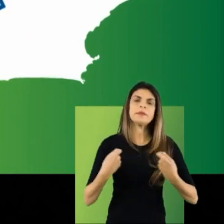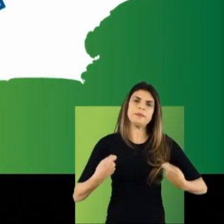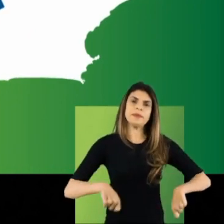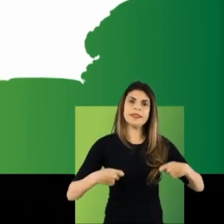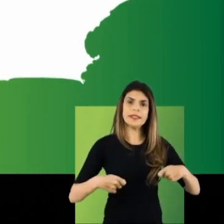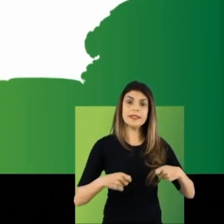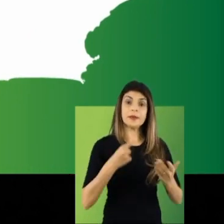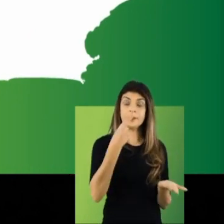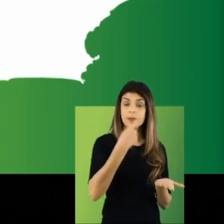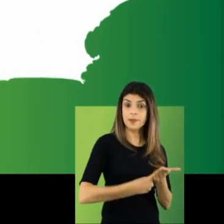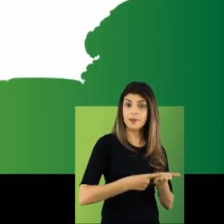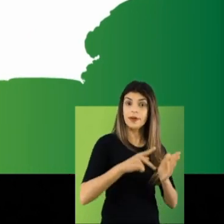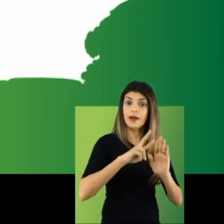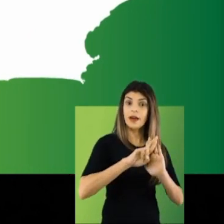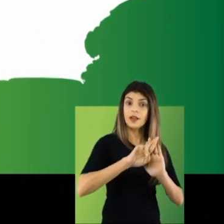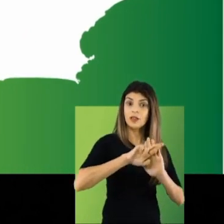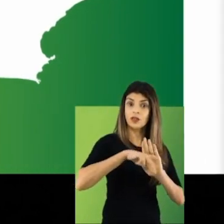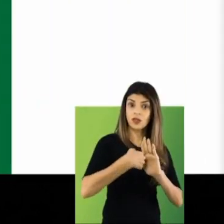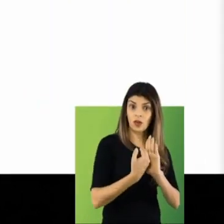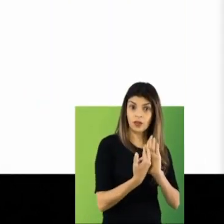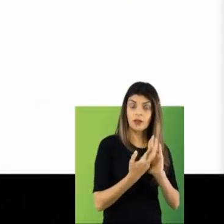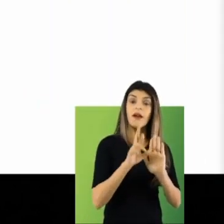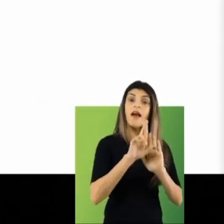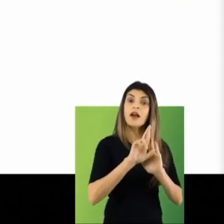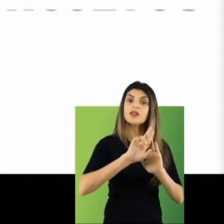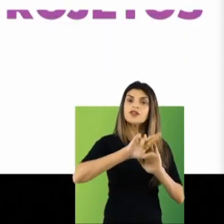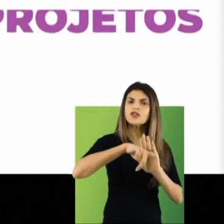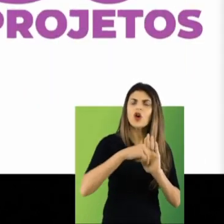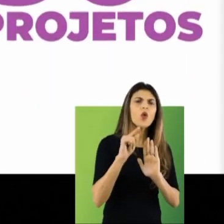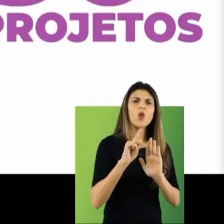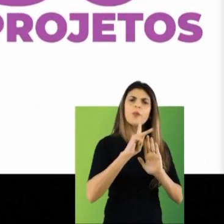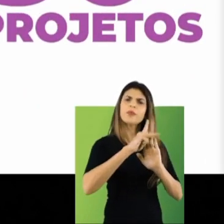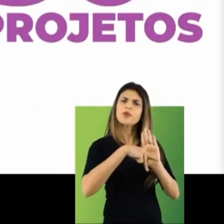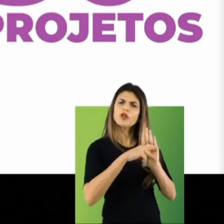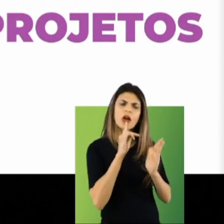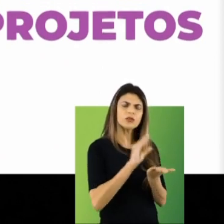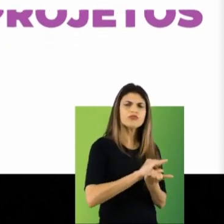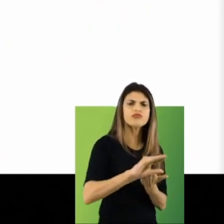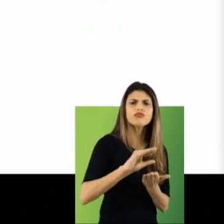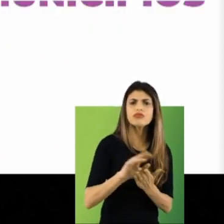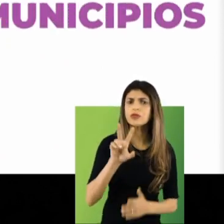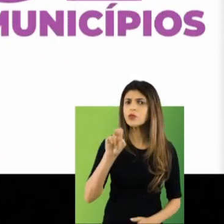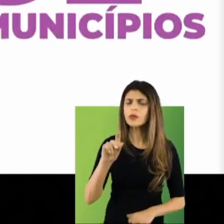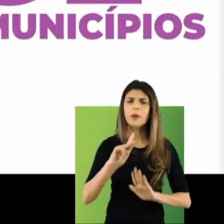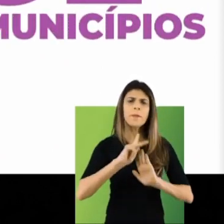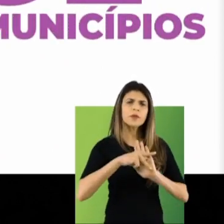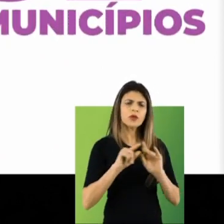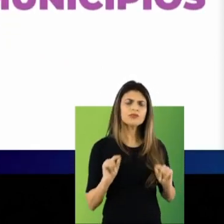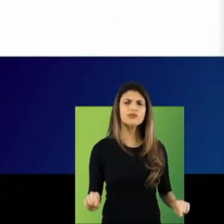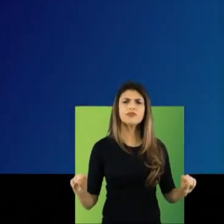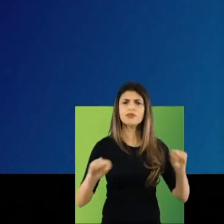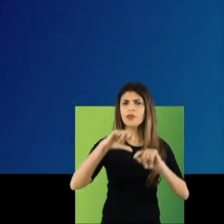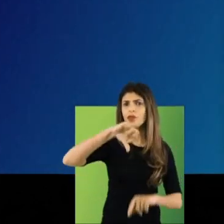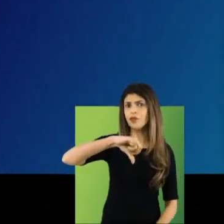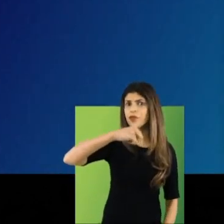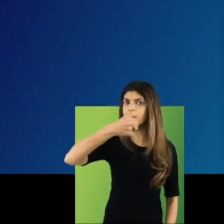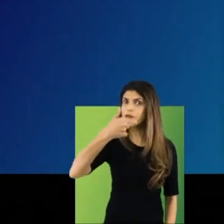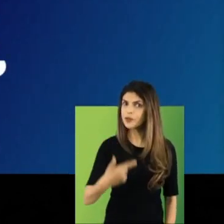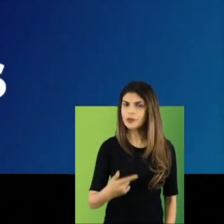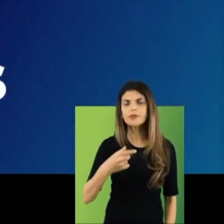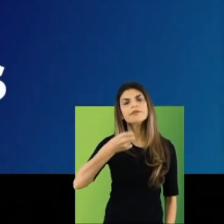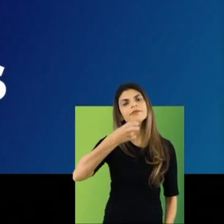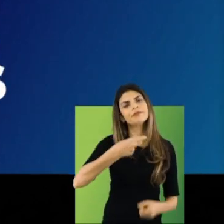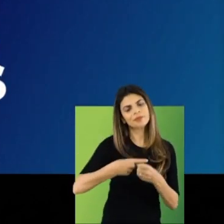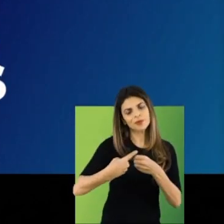que vai colocar 17 bilhões de reais em mais de 50 projetos nos 92 municípios do